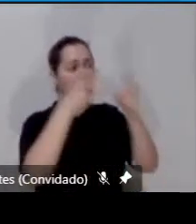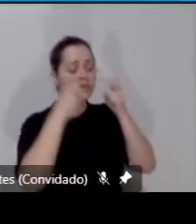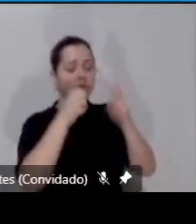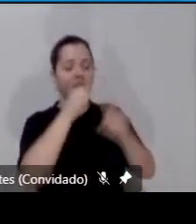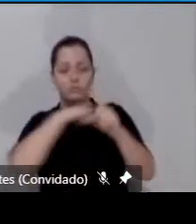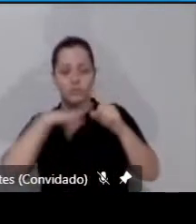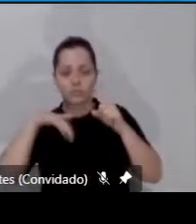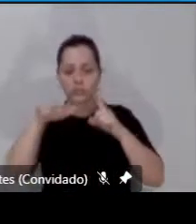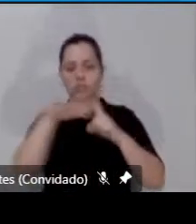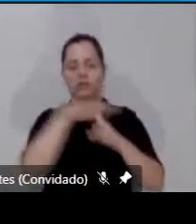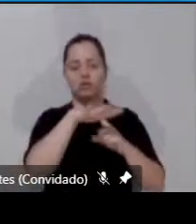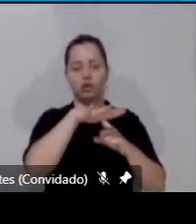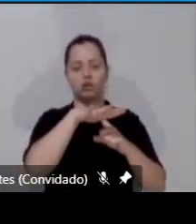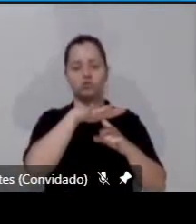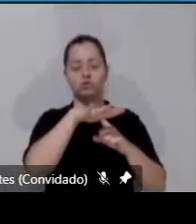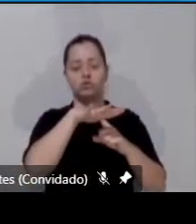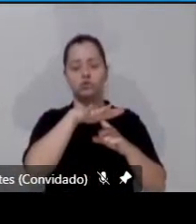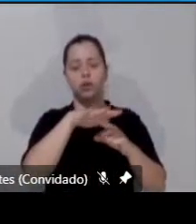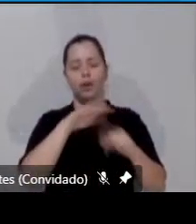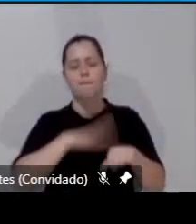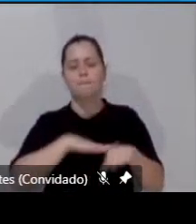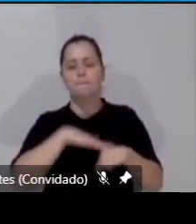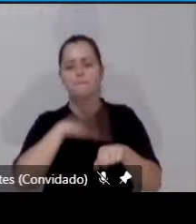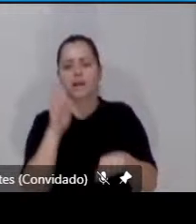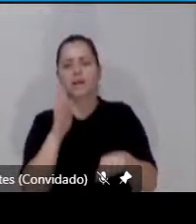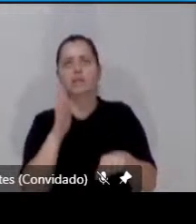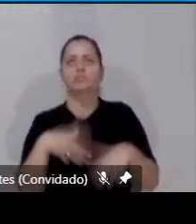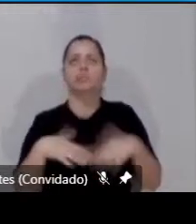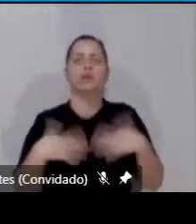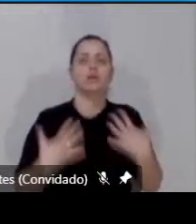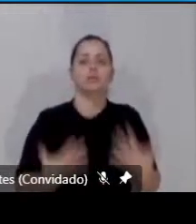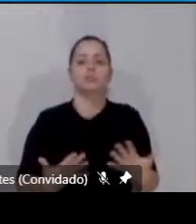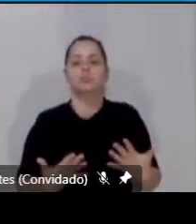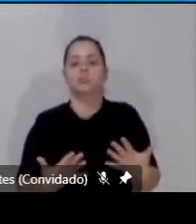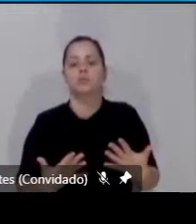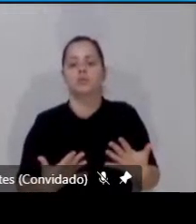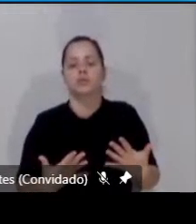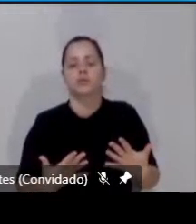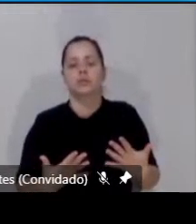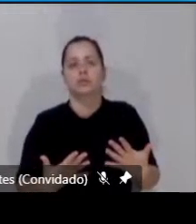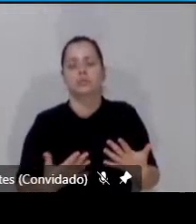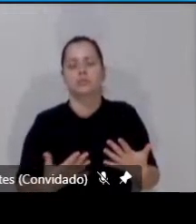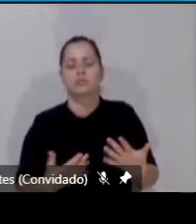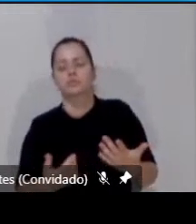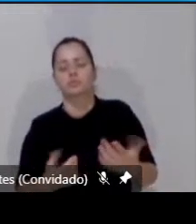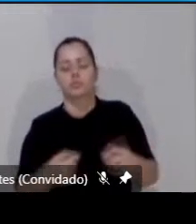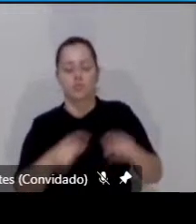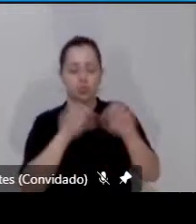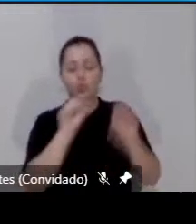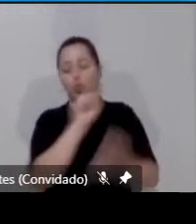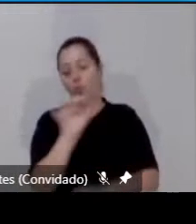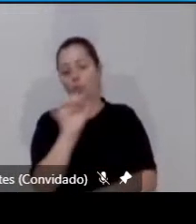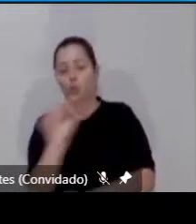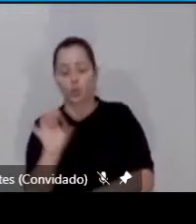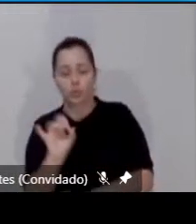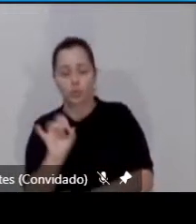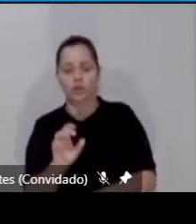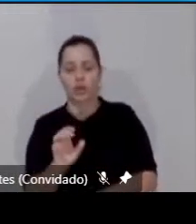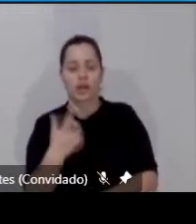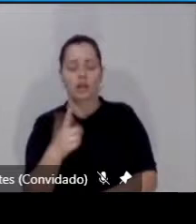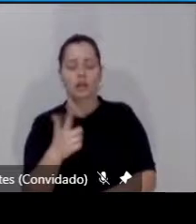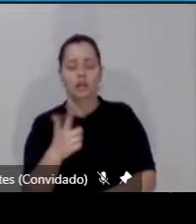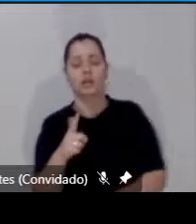mais isonômica, não com